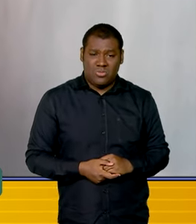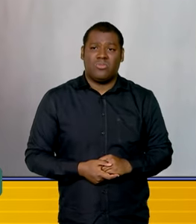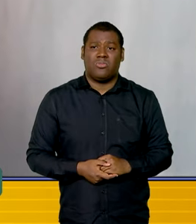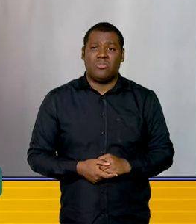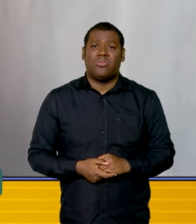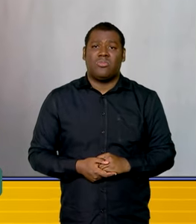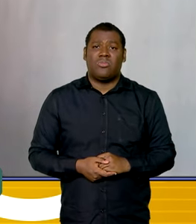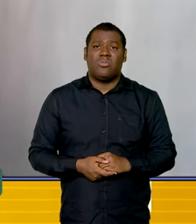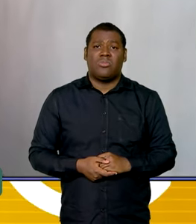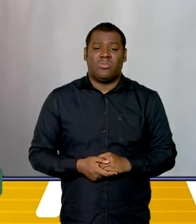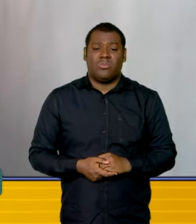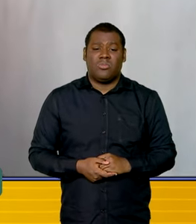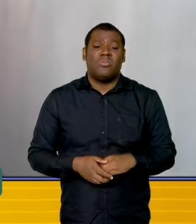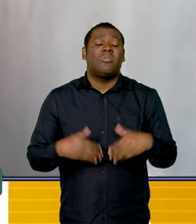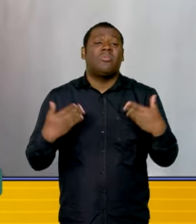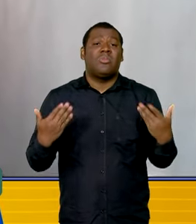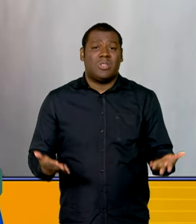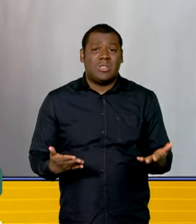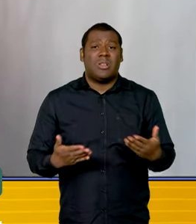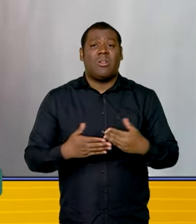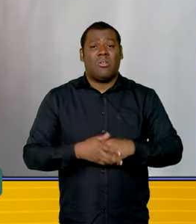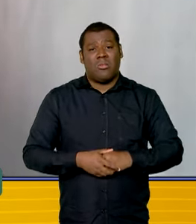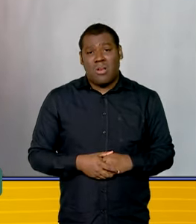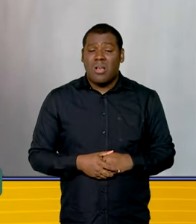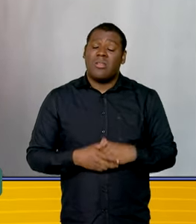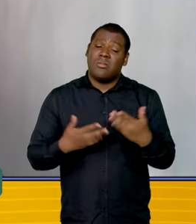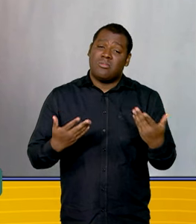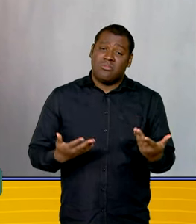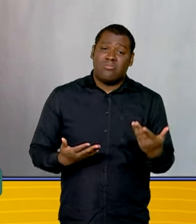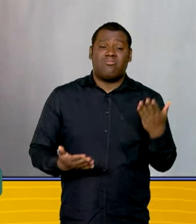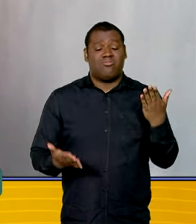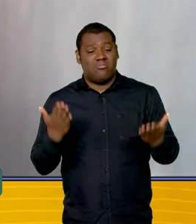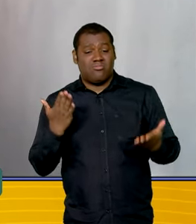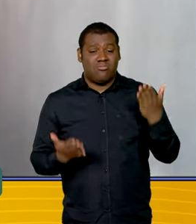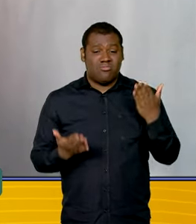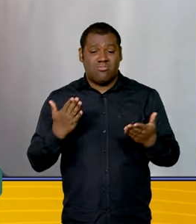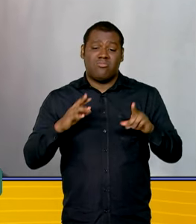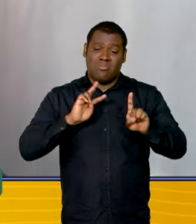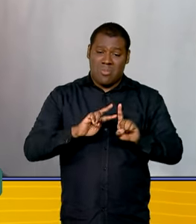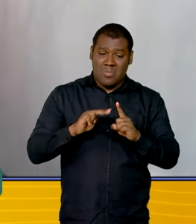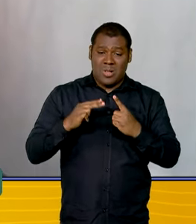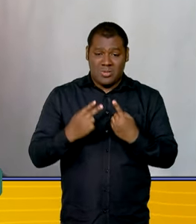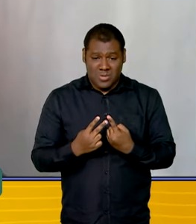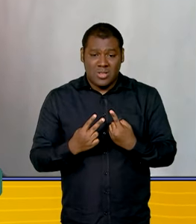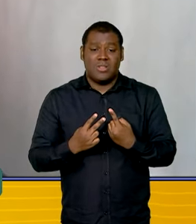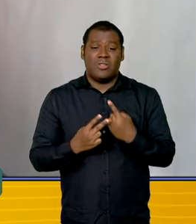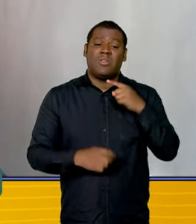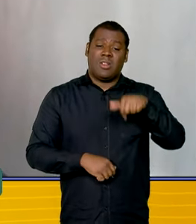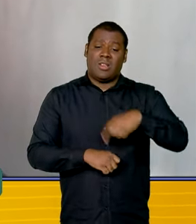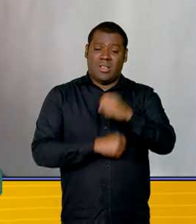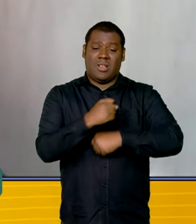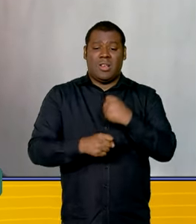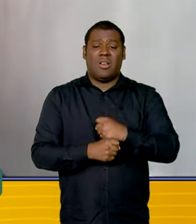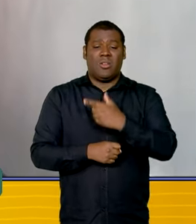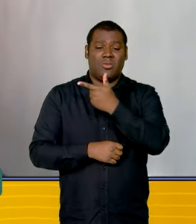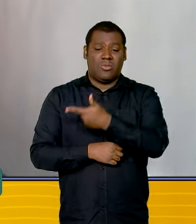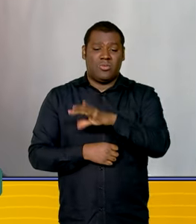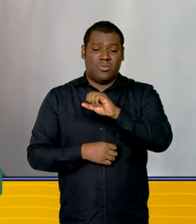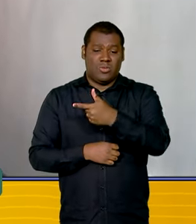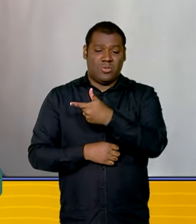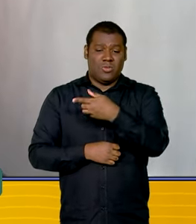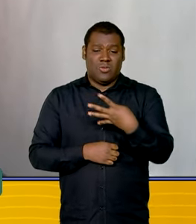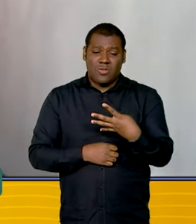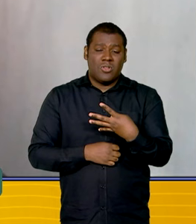a pré-preenchida. Então, vai tudo tranquilo. A gente está com uma boa expectativa, achando que esse ano vai ser realmente bem